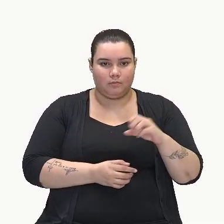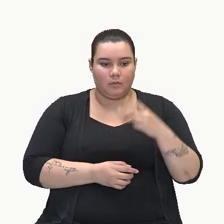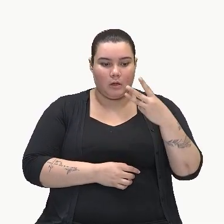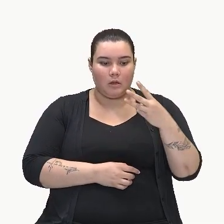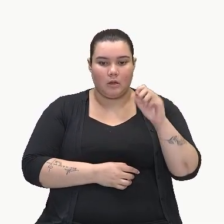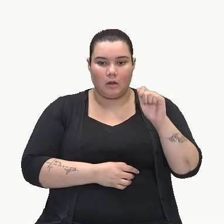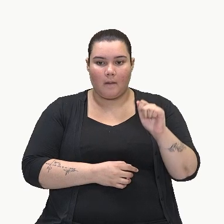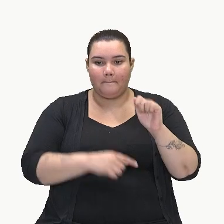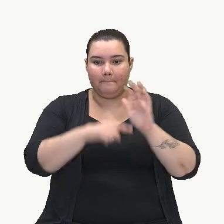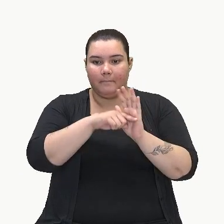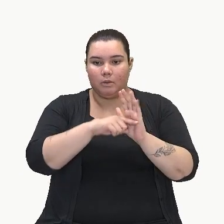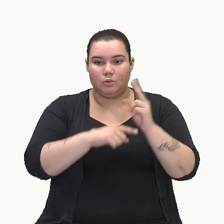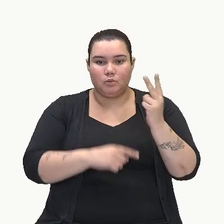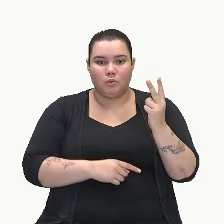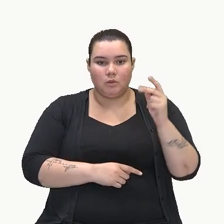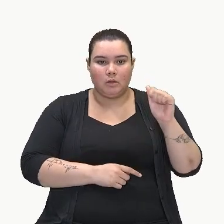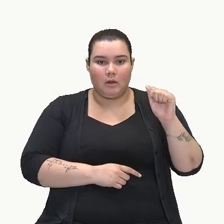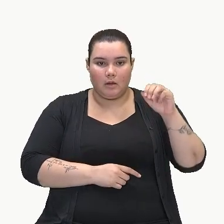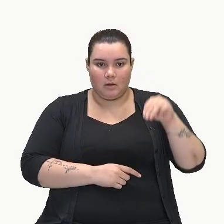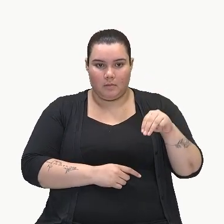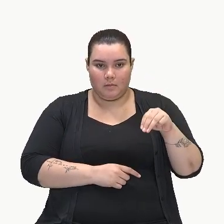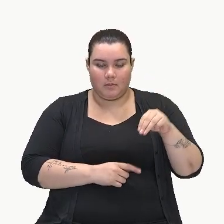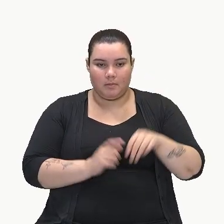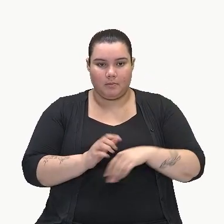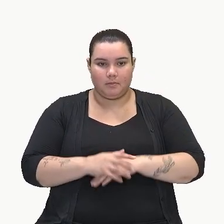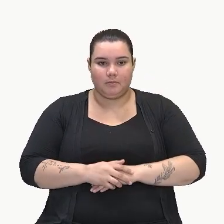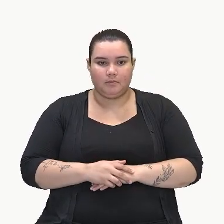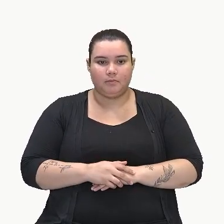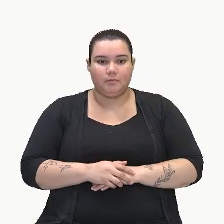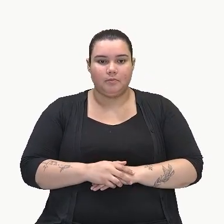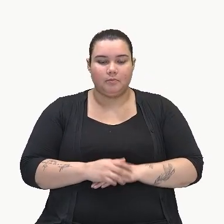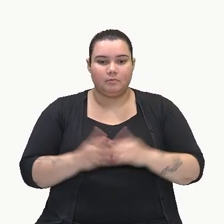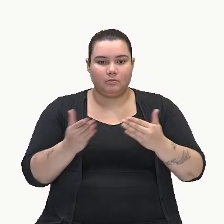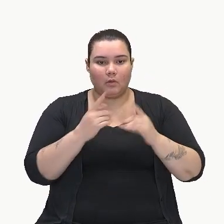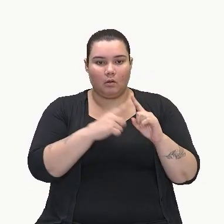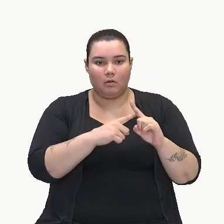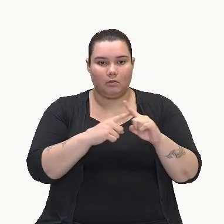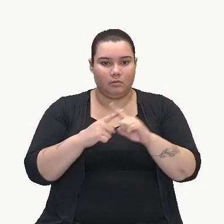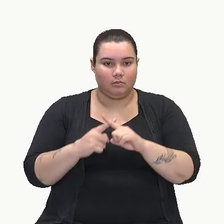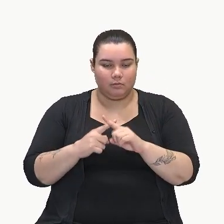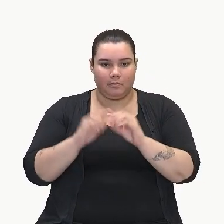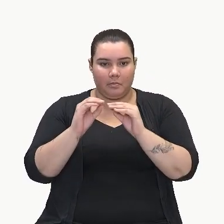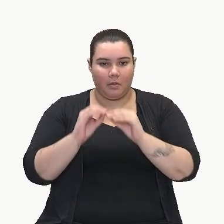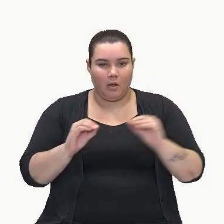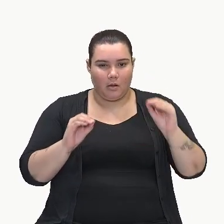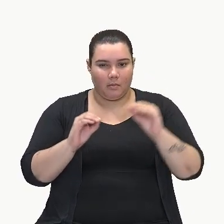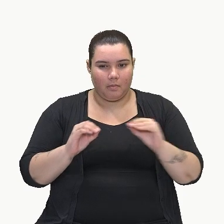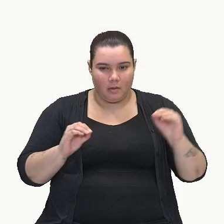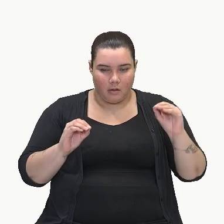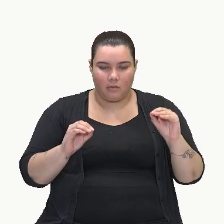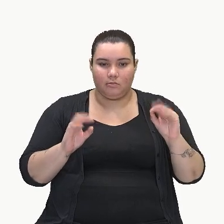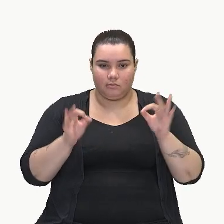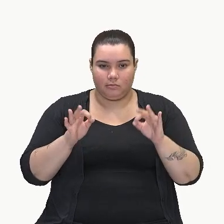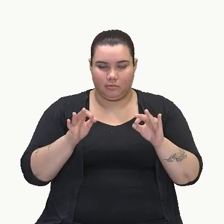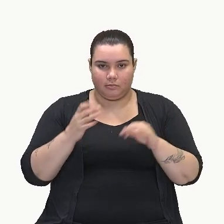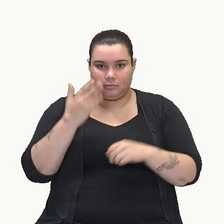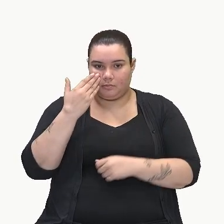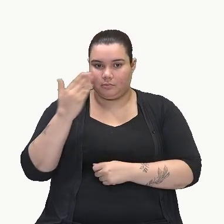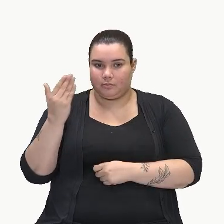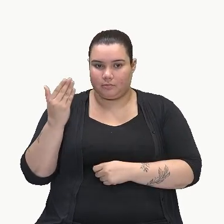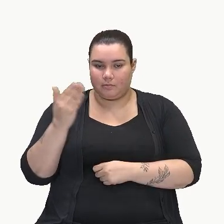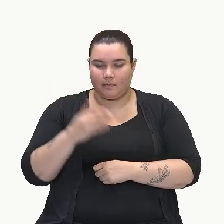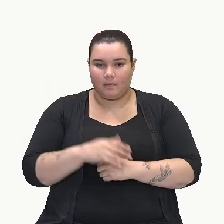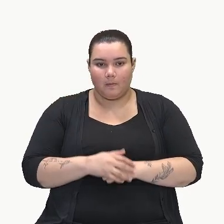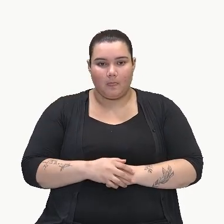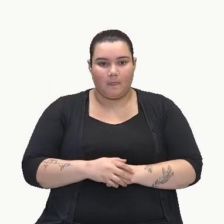2am, tá bom? Vamos multiplicar, fazendo a multiplicação distributiva. Multiplica pelo